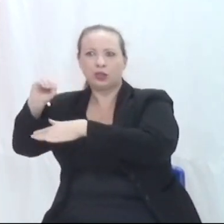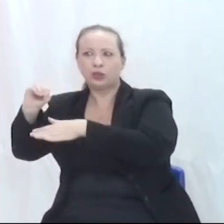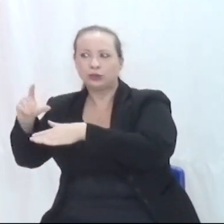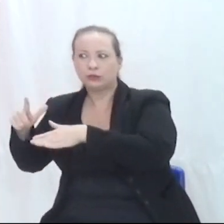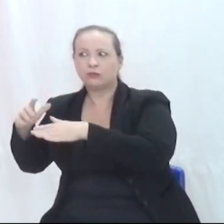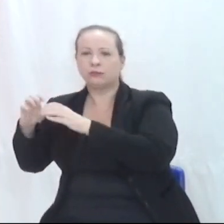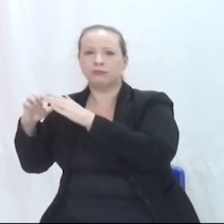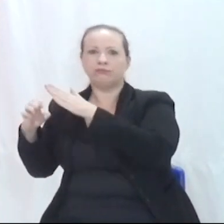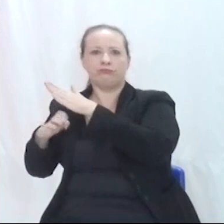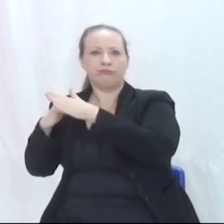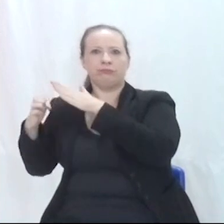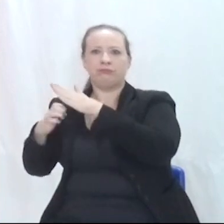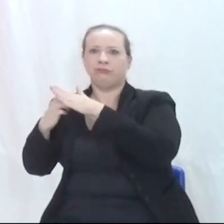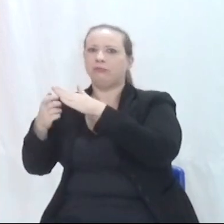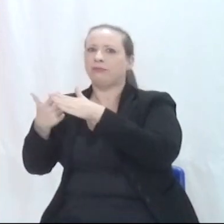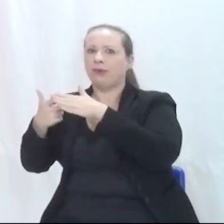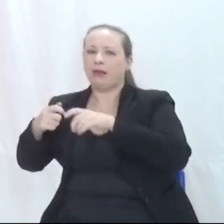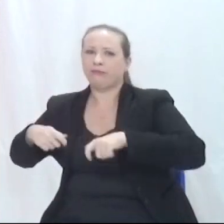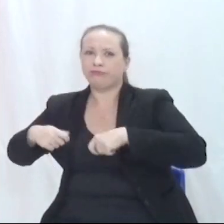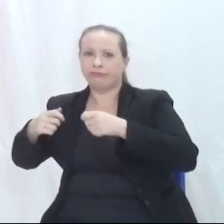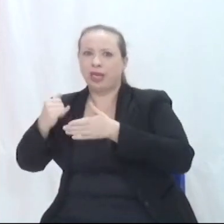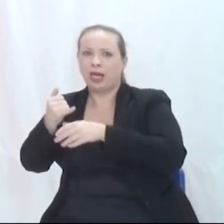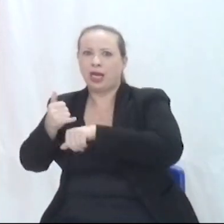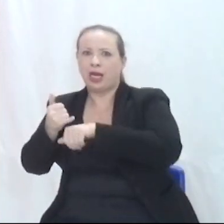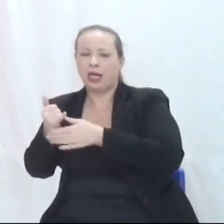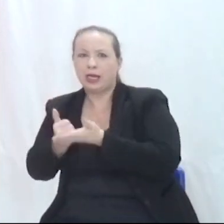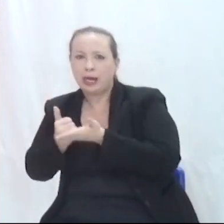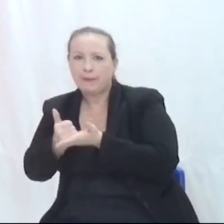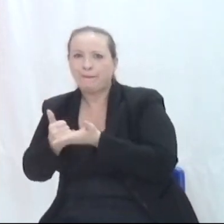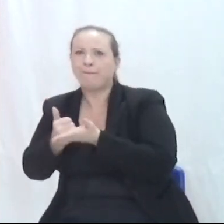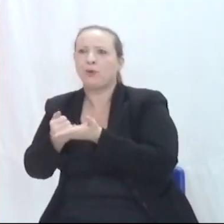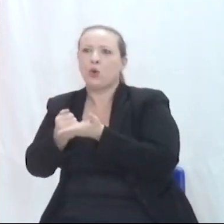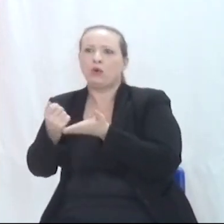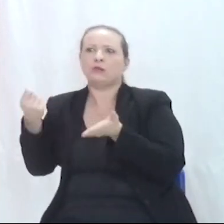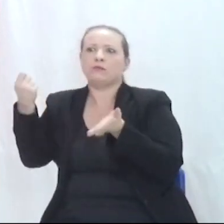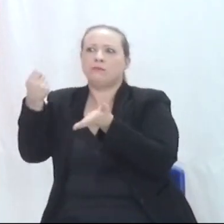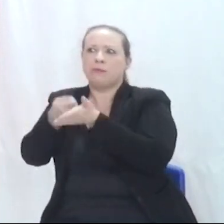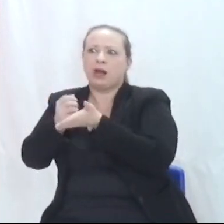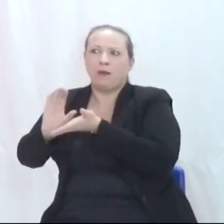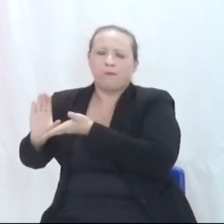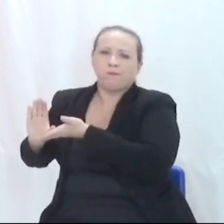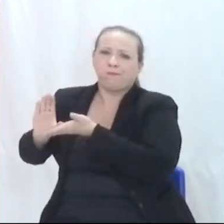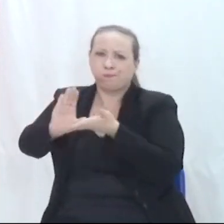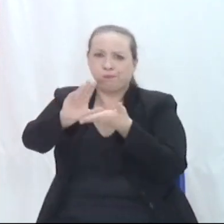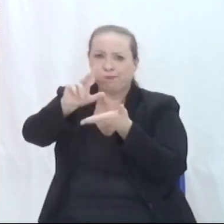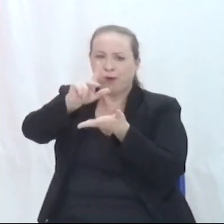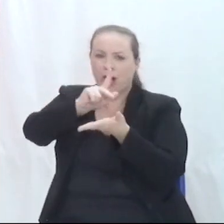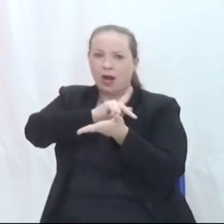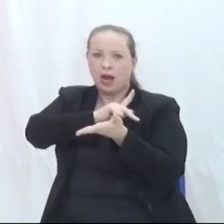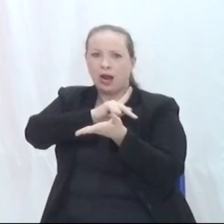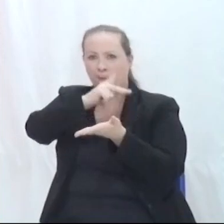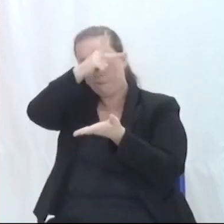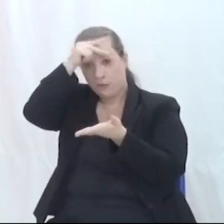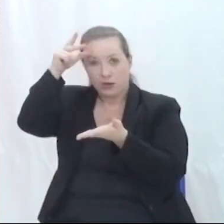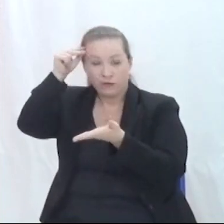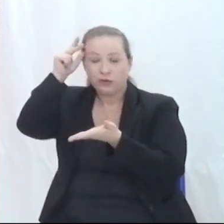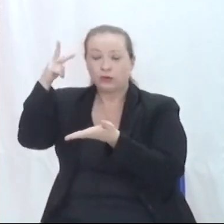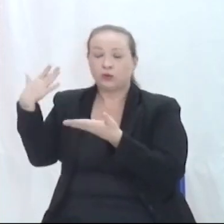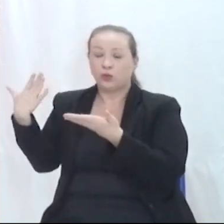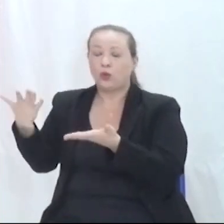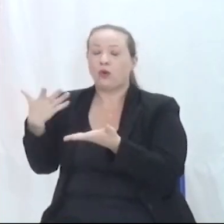Criciúma, a maior contribuidora do orçamento em termos de PJ do município. Temos aqui já toda uma estrutura montada